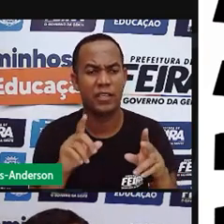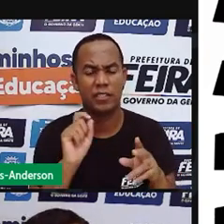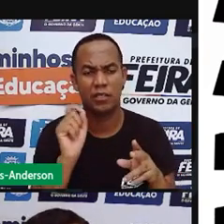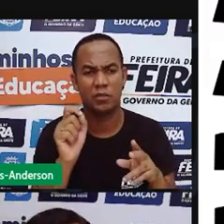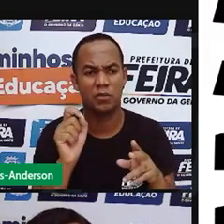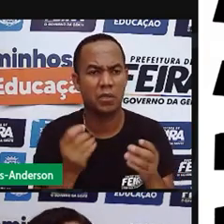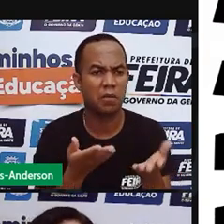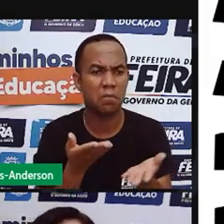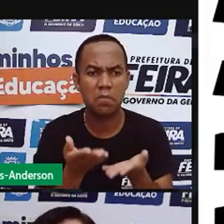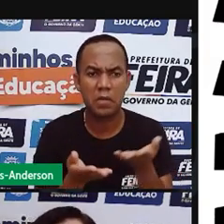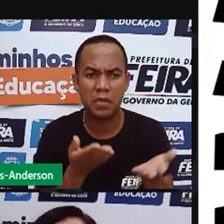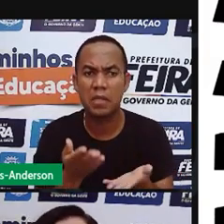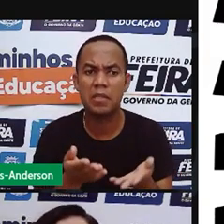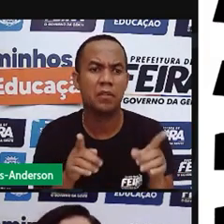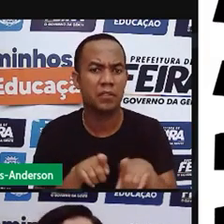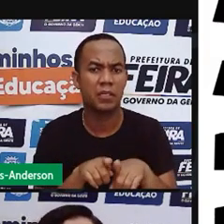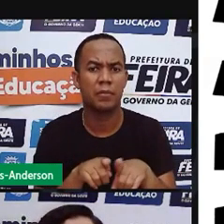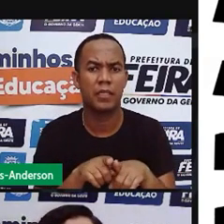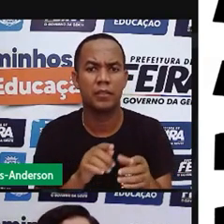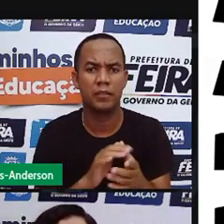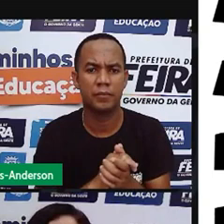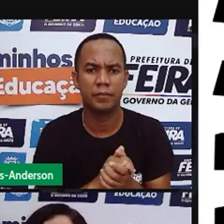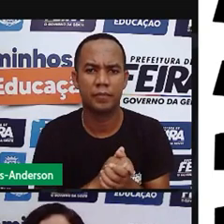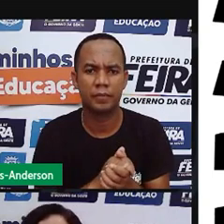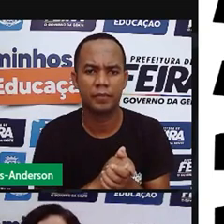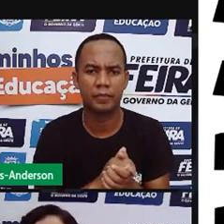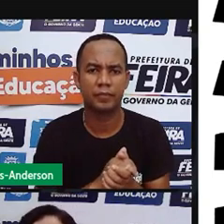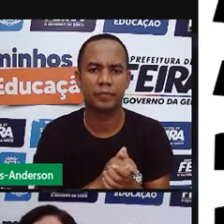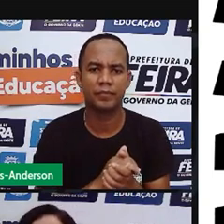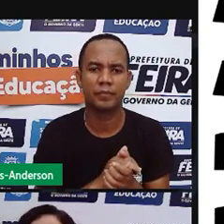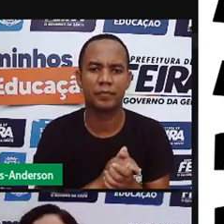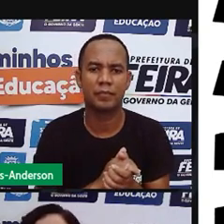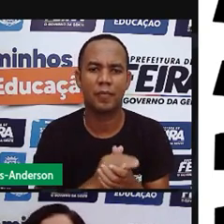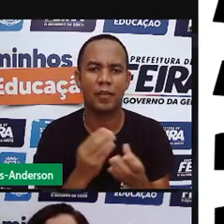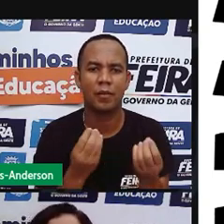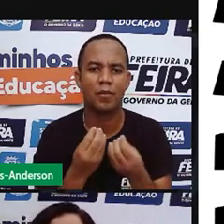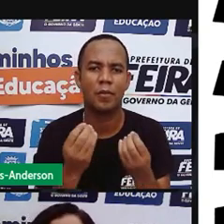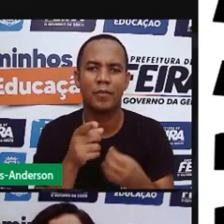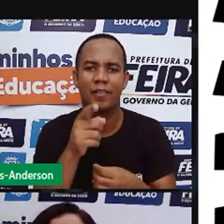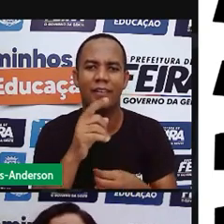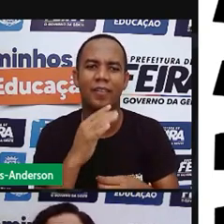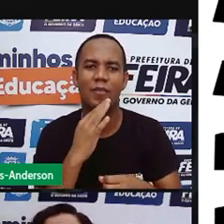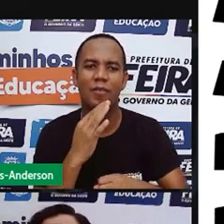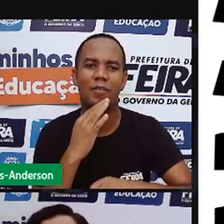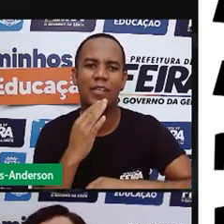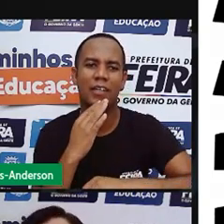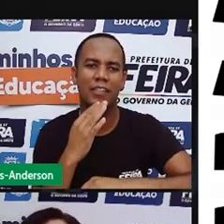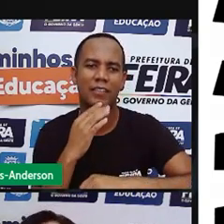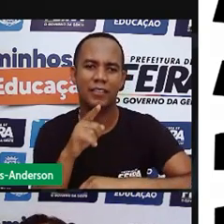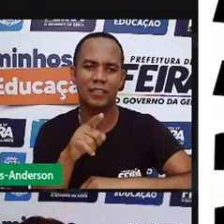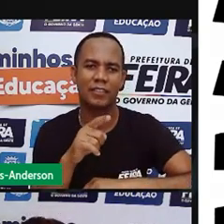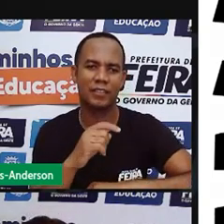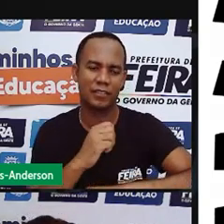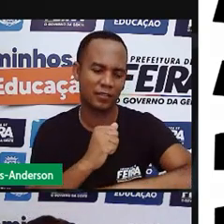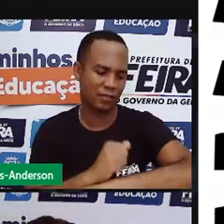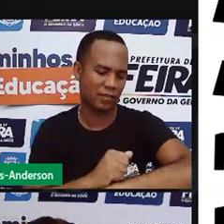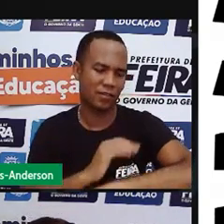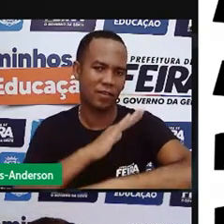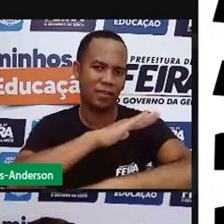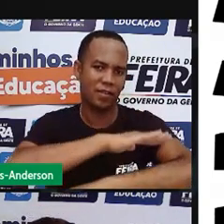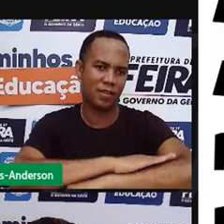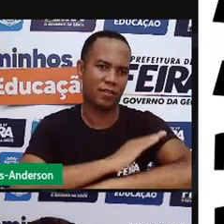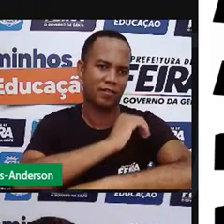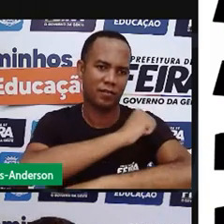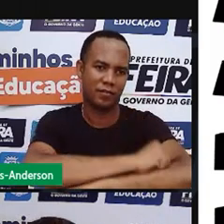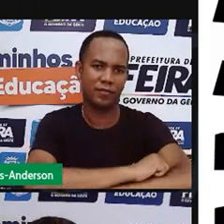diferente, né, gente? Rã e cultura. Ui, Jesus, chega a ver uma agonia. Rã e cultura. É que a pró tem medo de